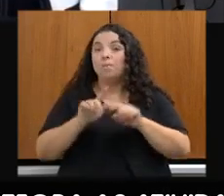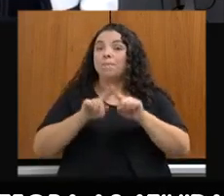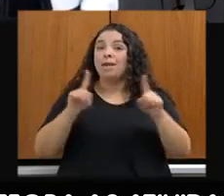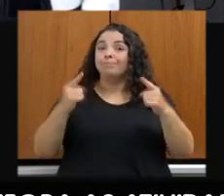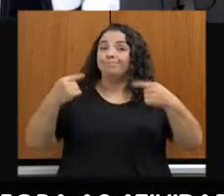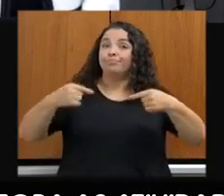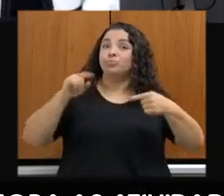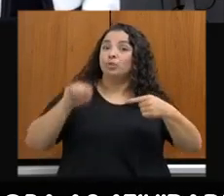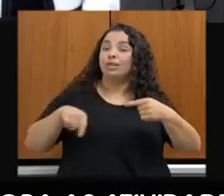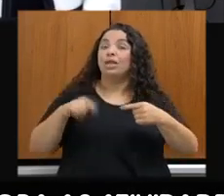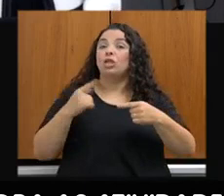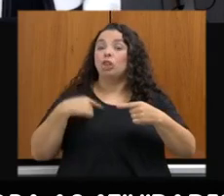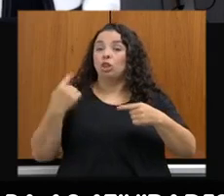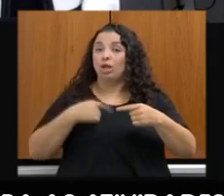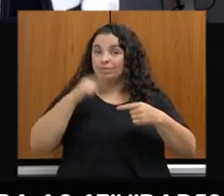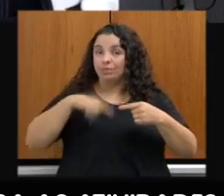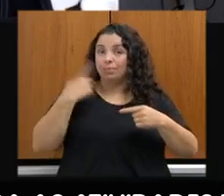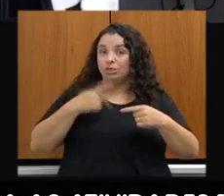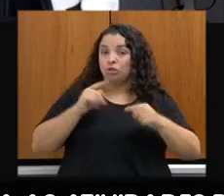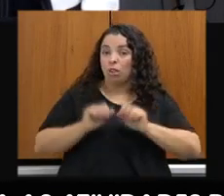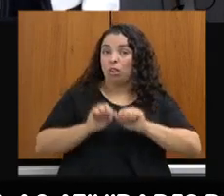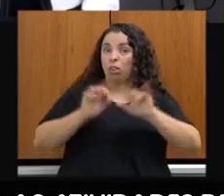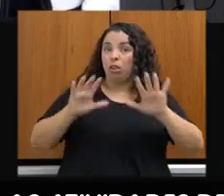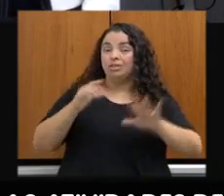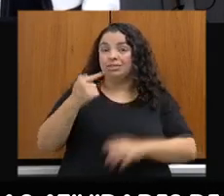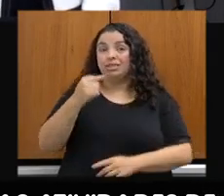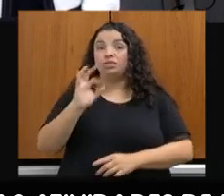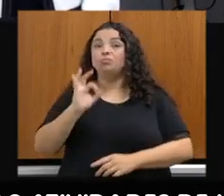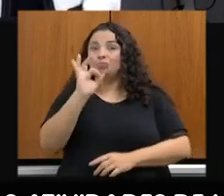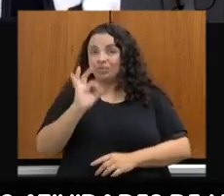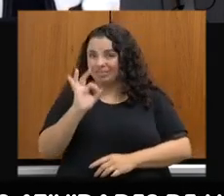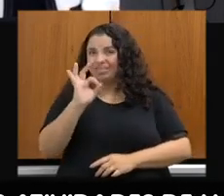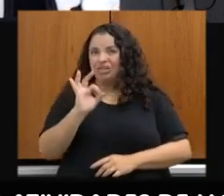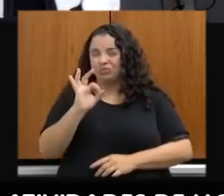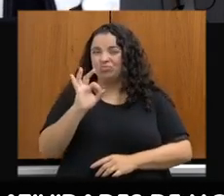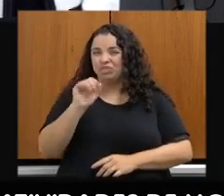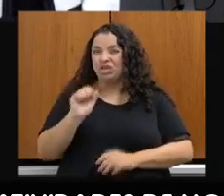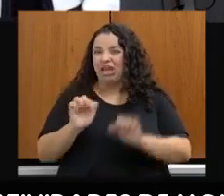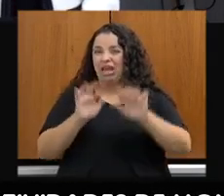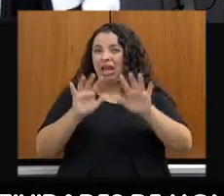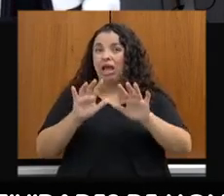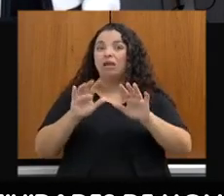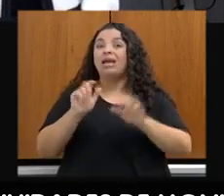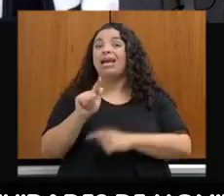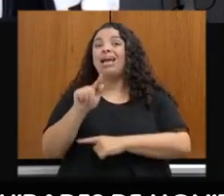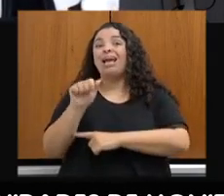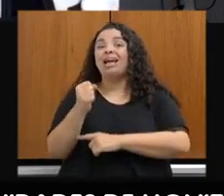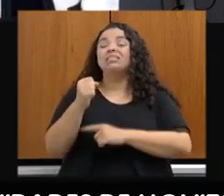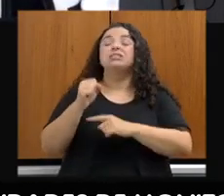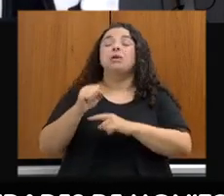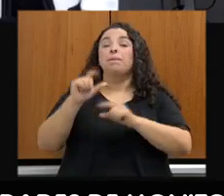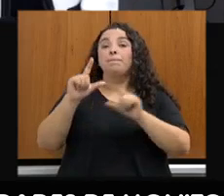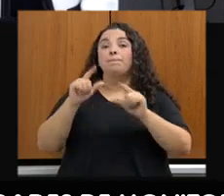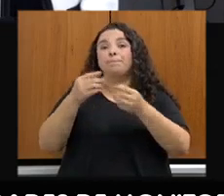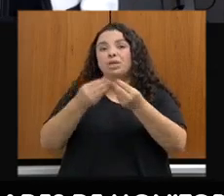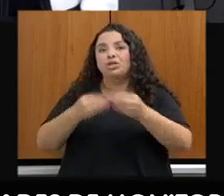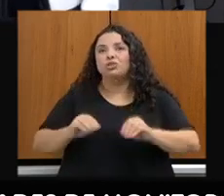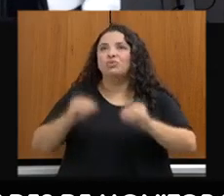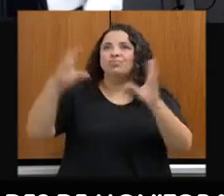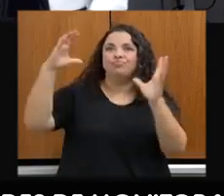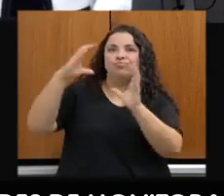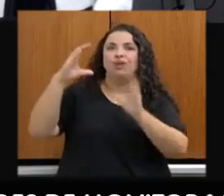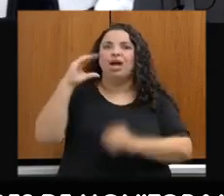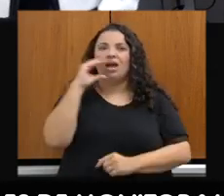de gás de efeito estufa. Isso mostra que, em que pese, temos uma economia pungente, temos uma economia posicionada